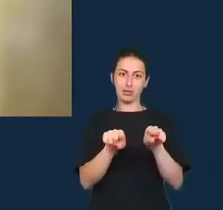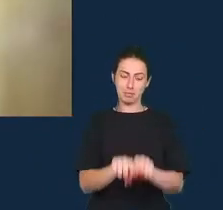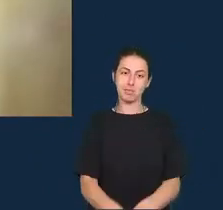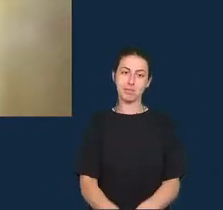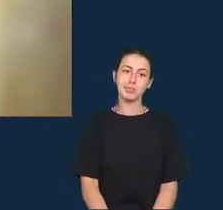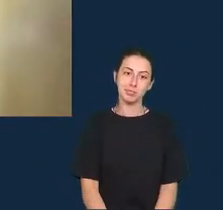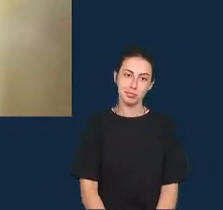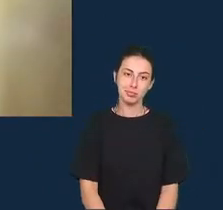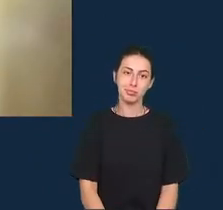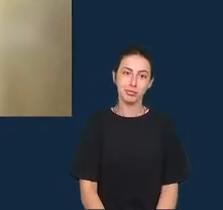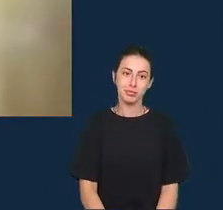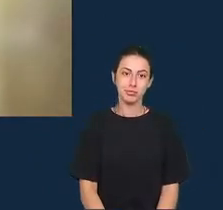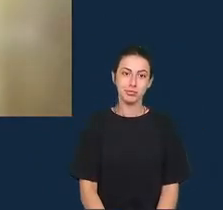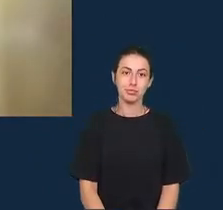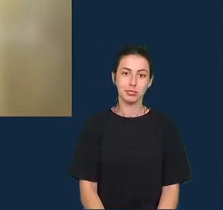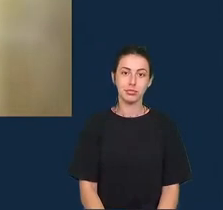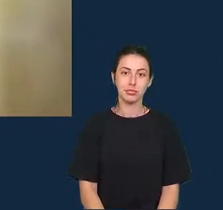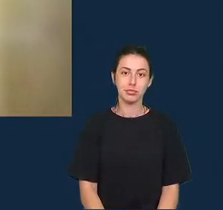Jonathan